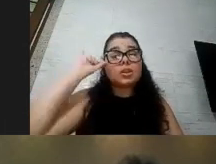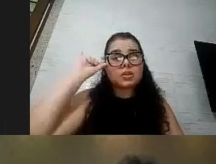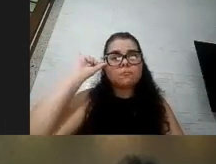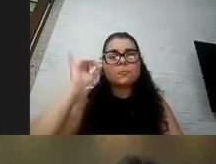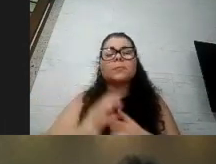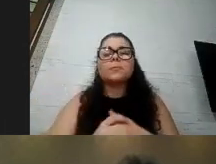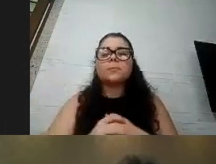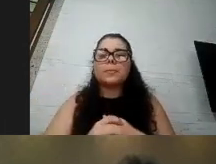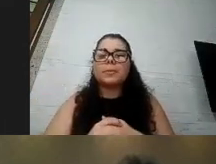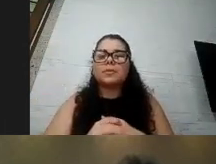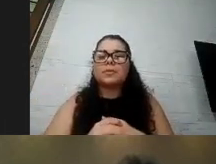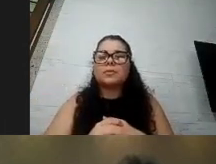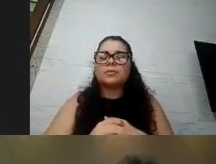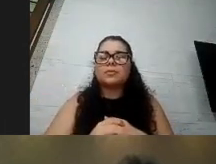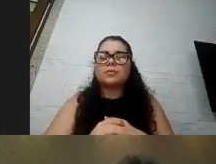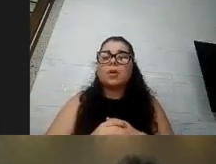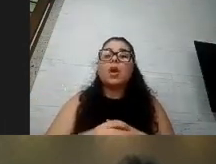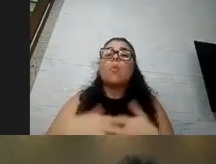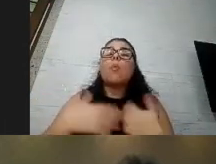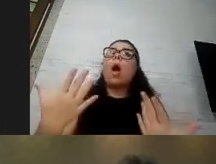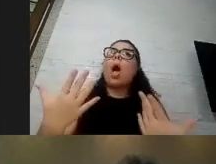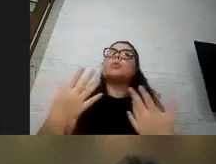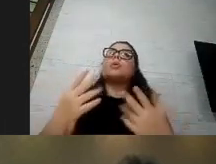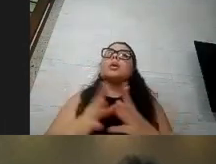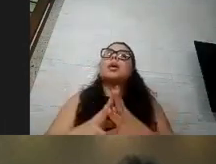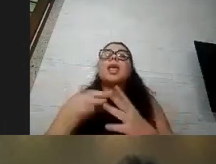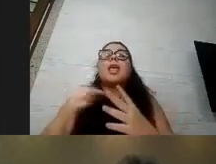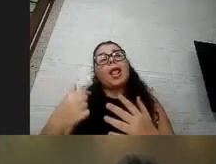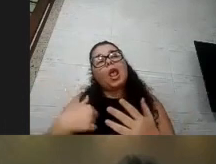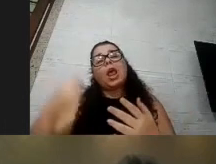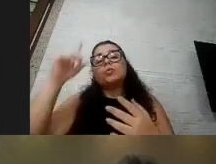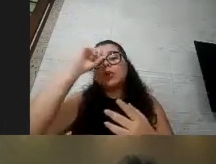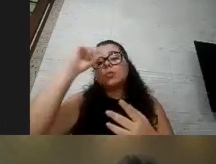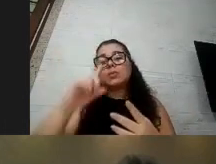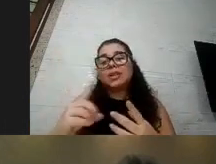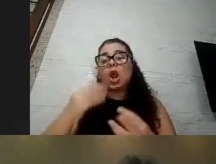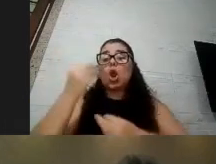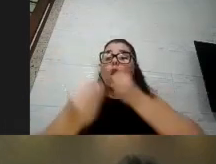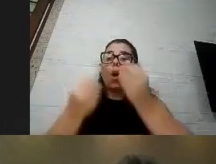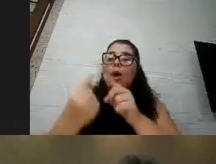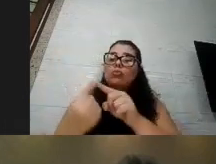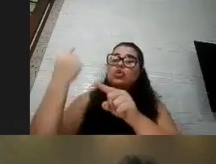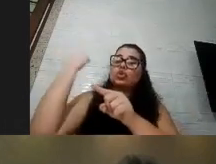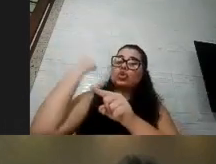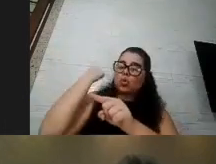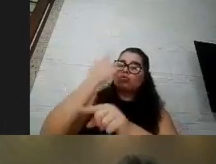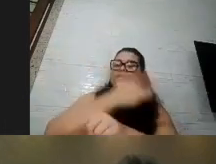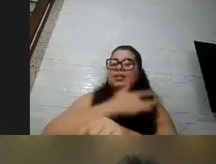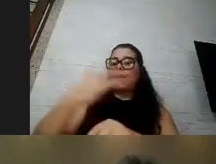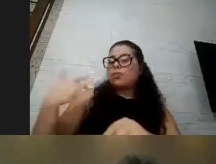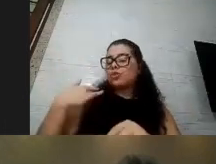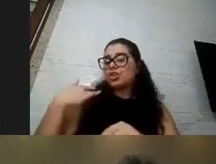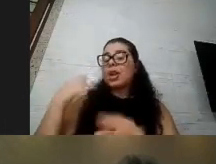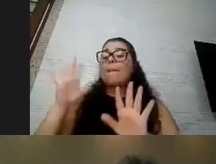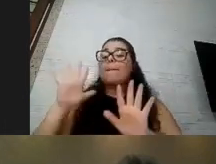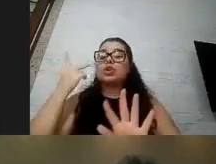mais ou menos risco eu não sei o histórico da sua filha mas normalmente nessa faixa